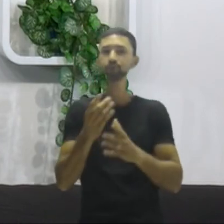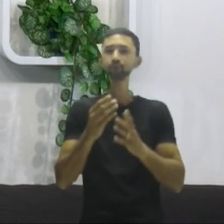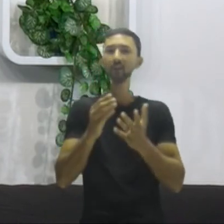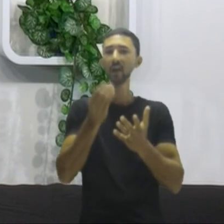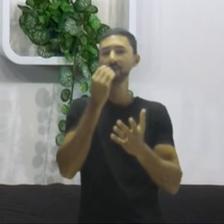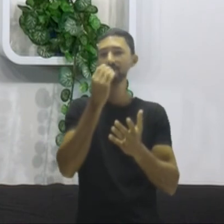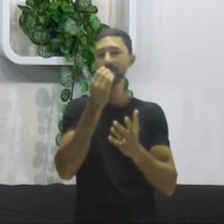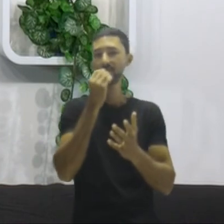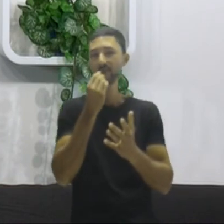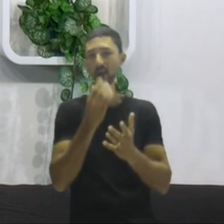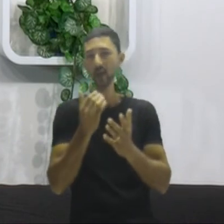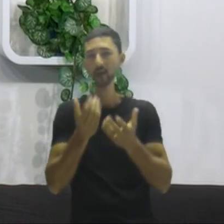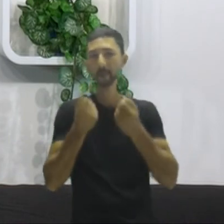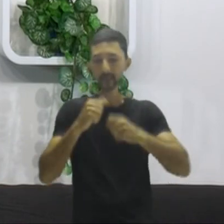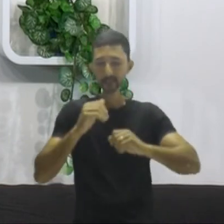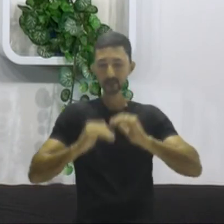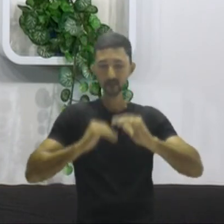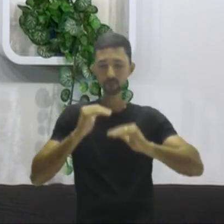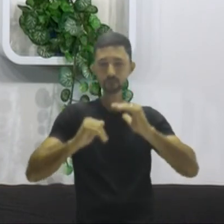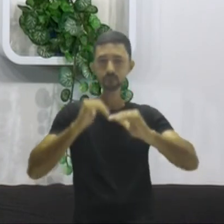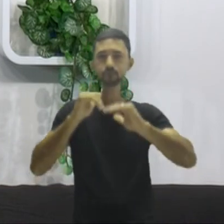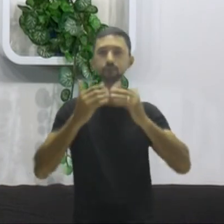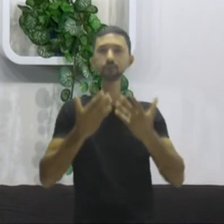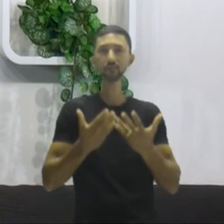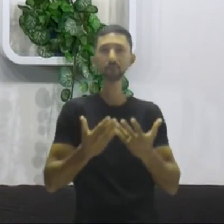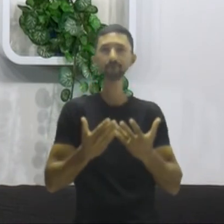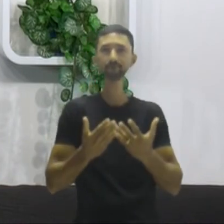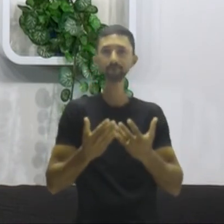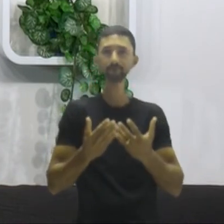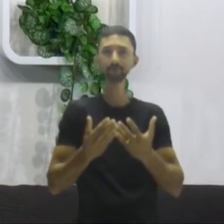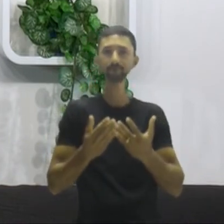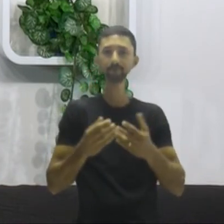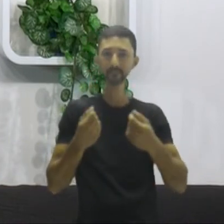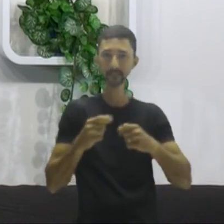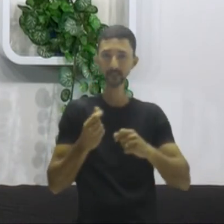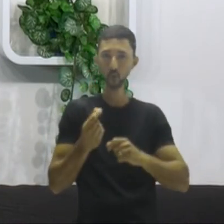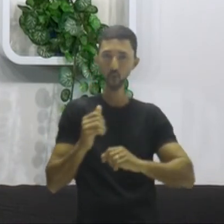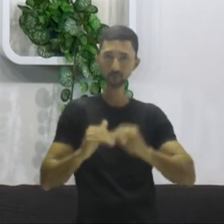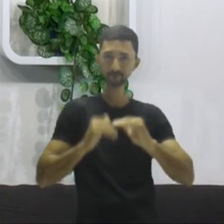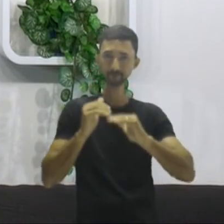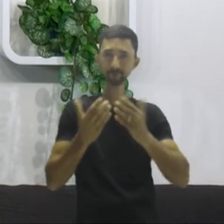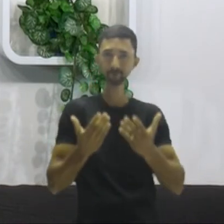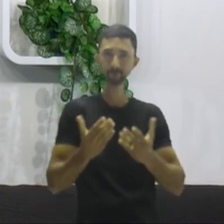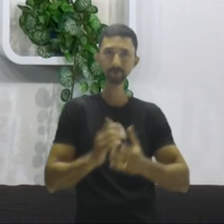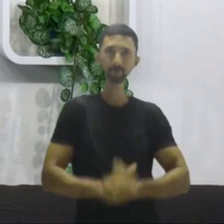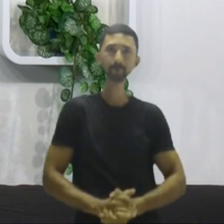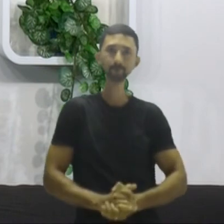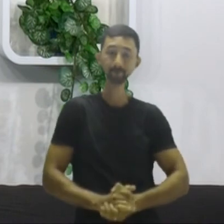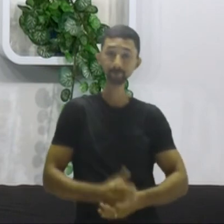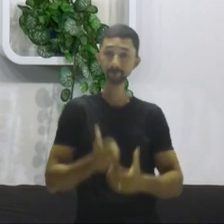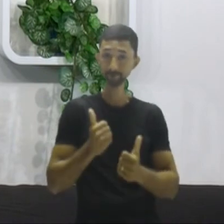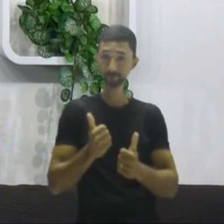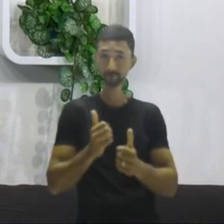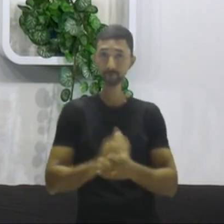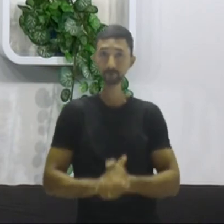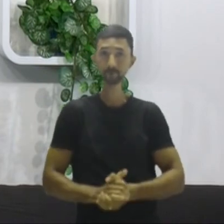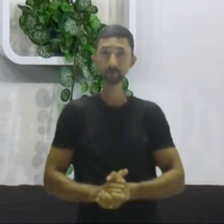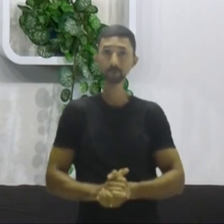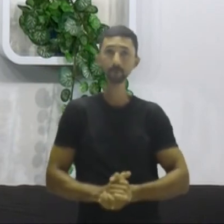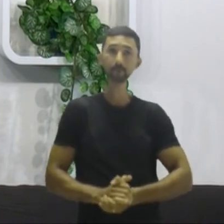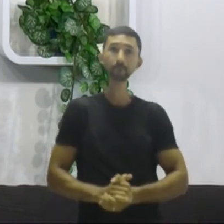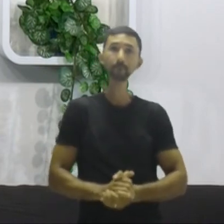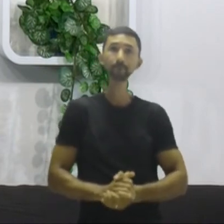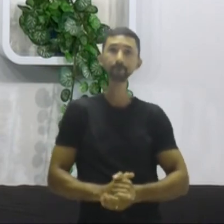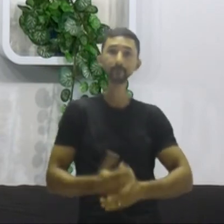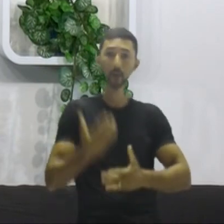ainda é frágil e uma moeda muito forte poderia ser desastrosa. Tudo bem? Tudo tranquilo? Agora eu vou